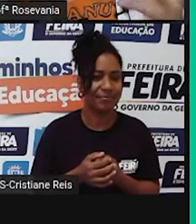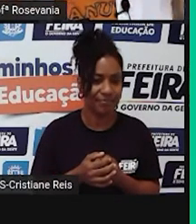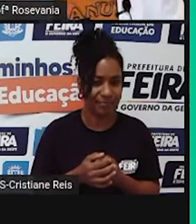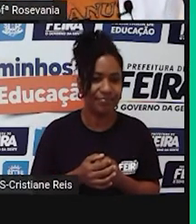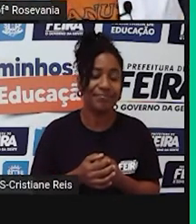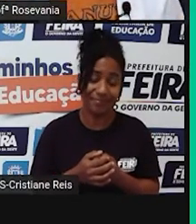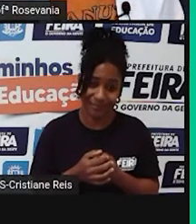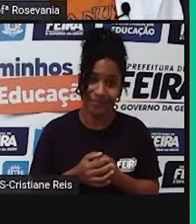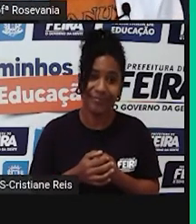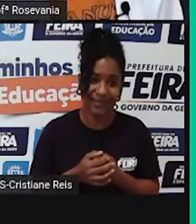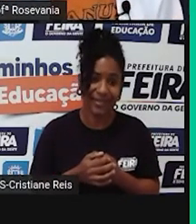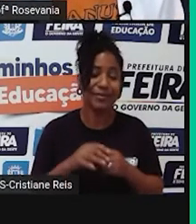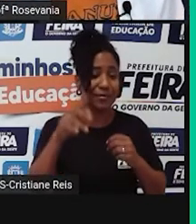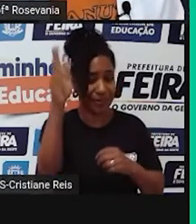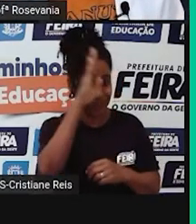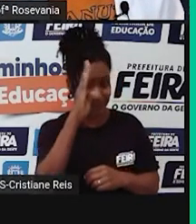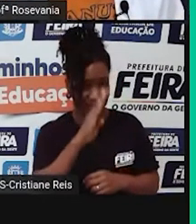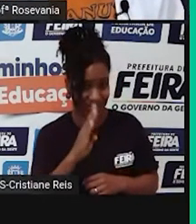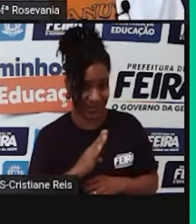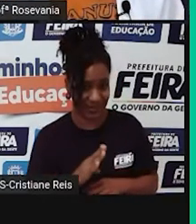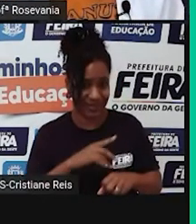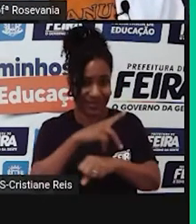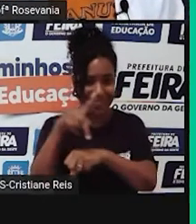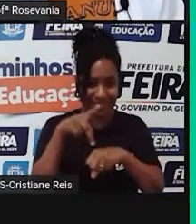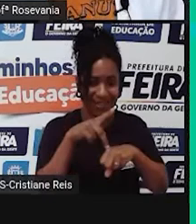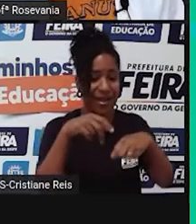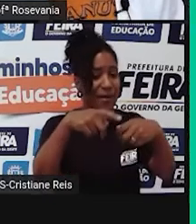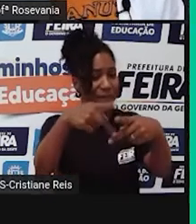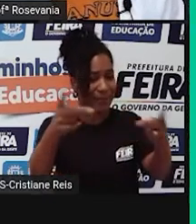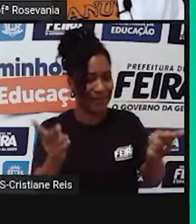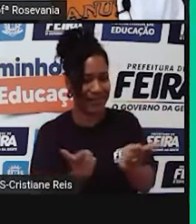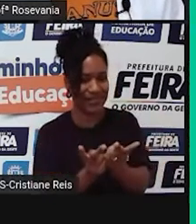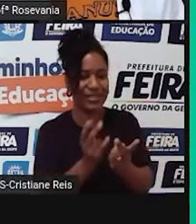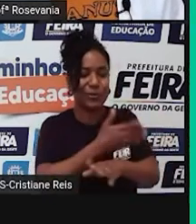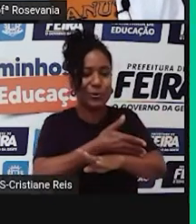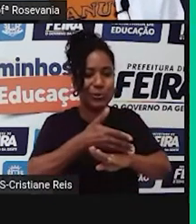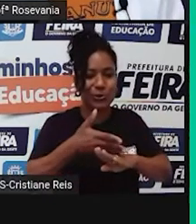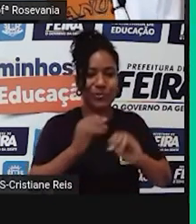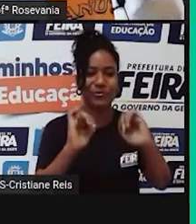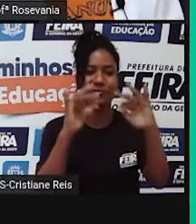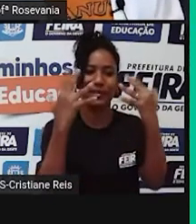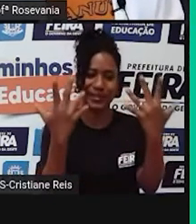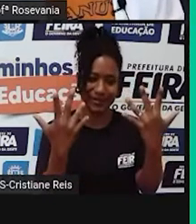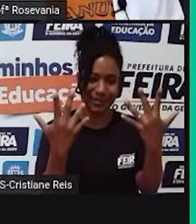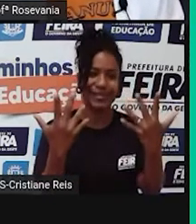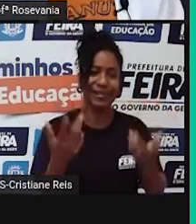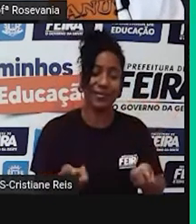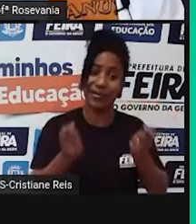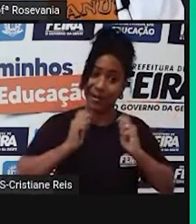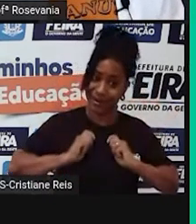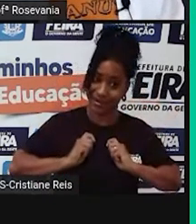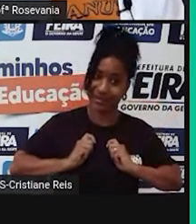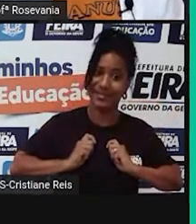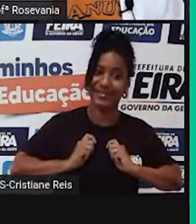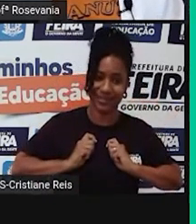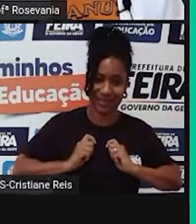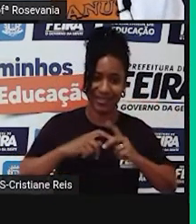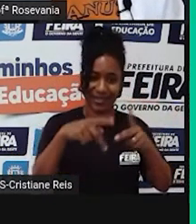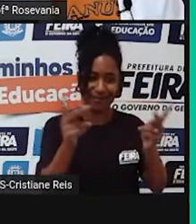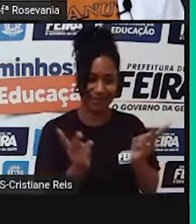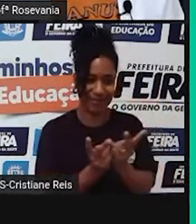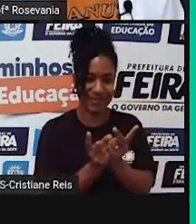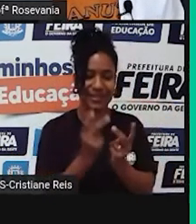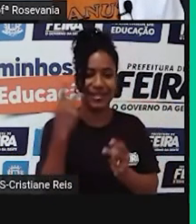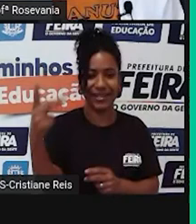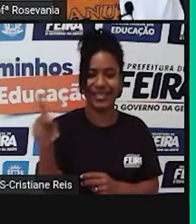praticamente tudo no nosso país hoje termina em pizza, nós herdamos dos povos italianos, que é um povo europeu. A PRO colocou aqui os